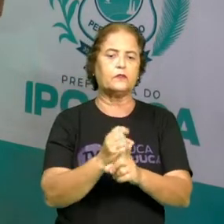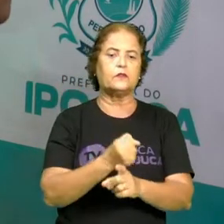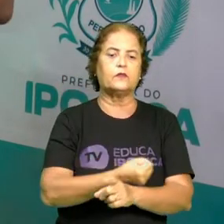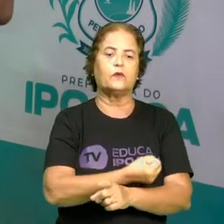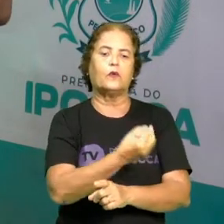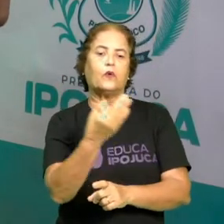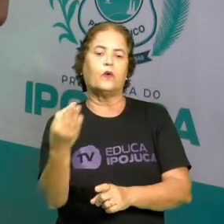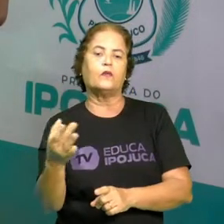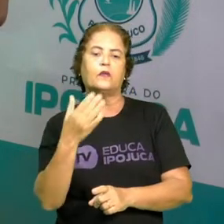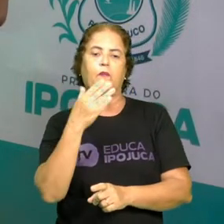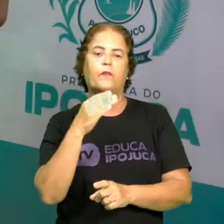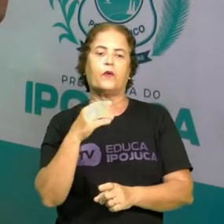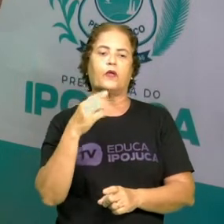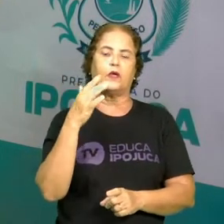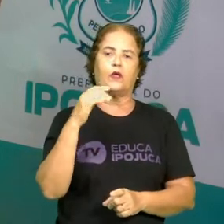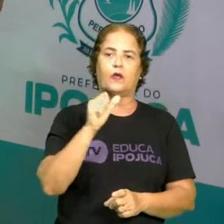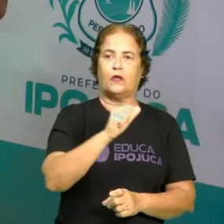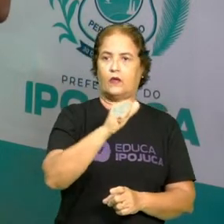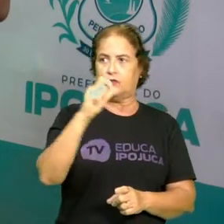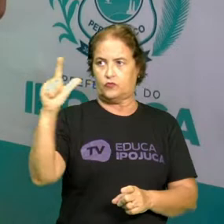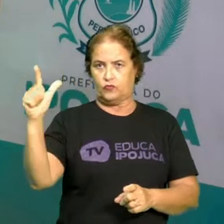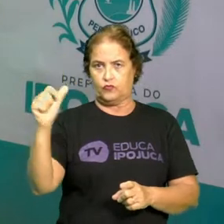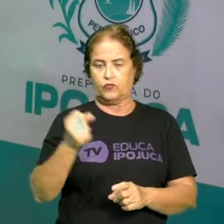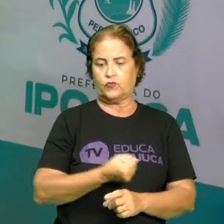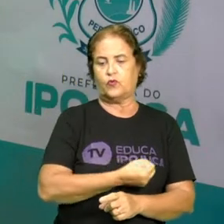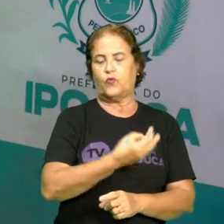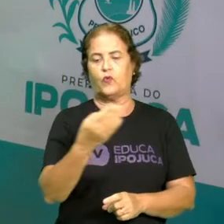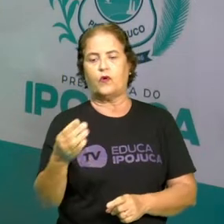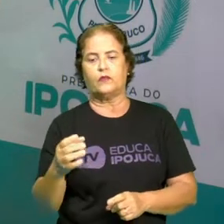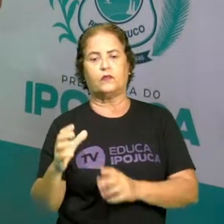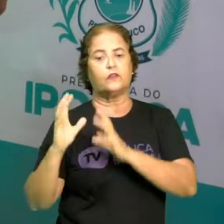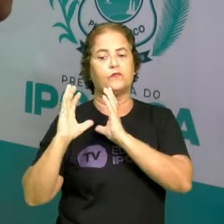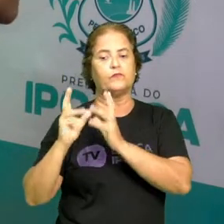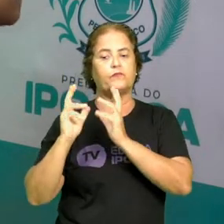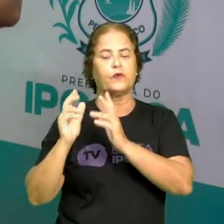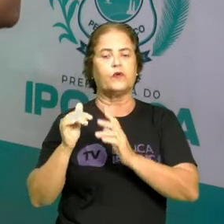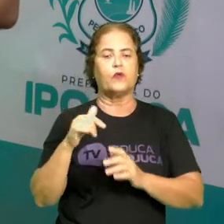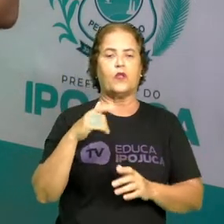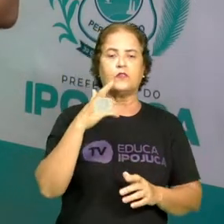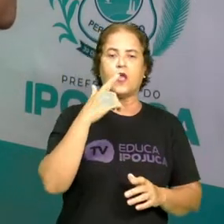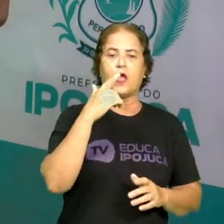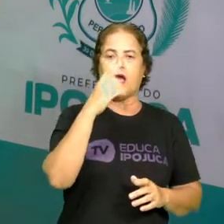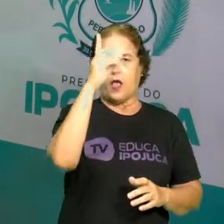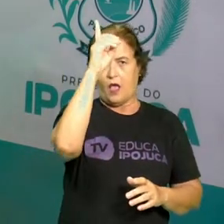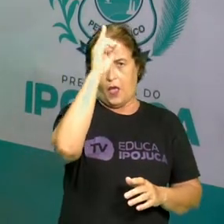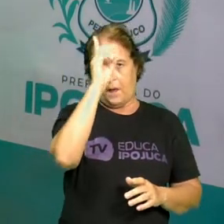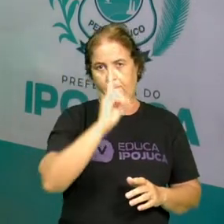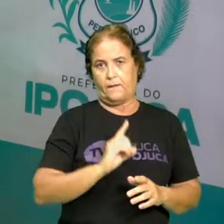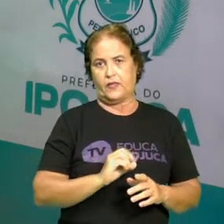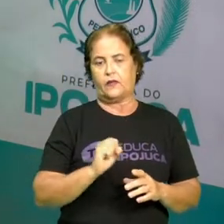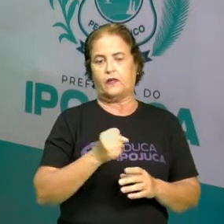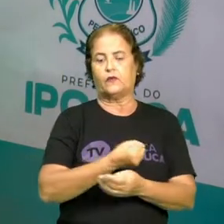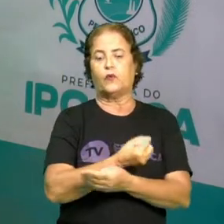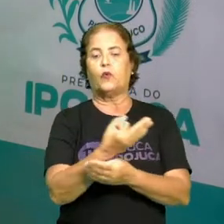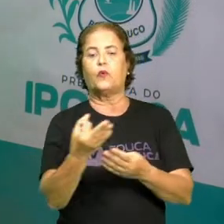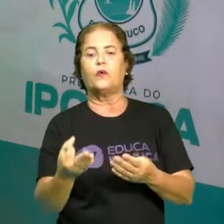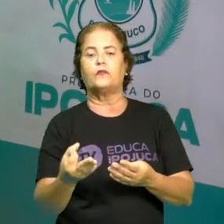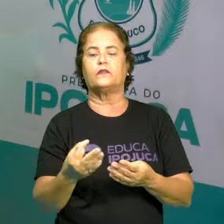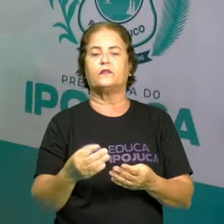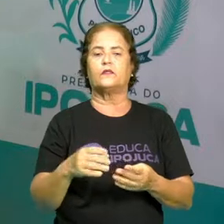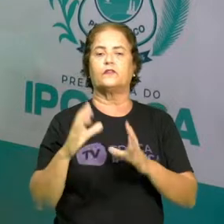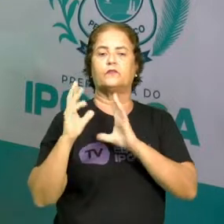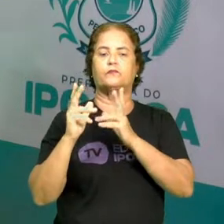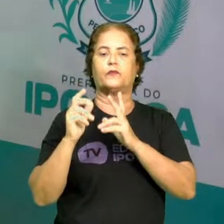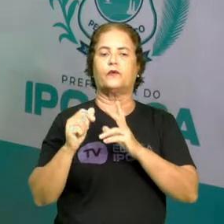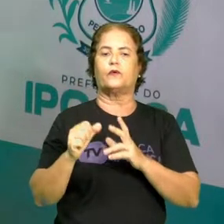azuis, quantas bolas amarelas, quantas bolas vermelhas, e quantas bolas pretas. Porque eu vou